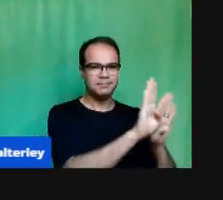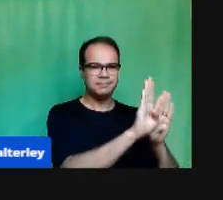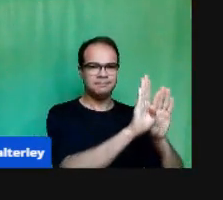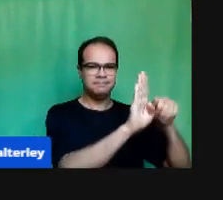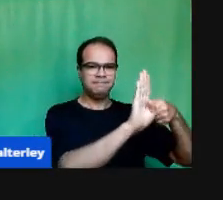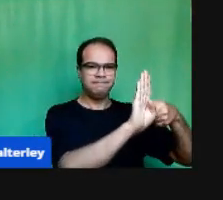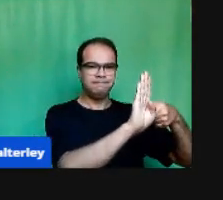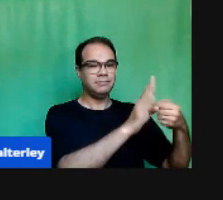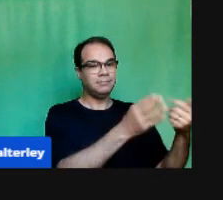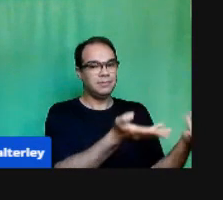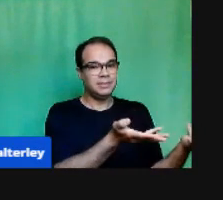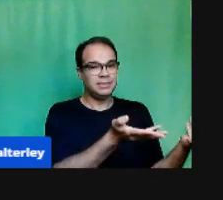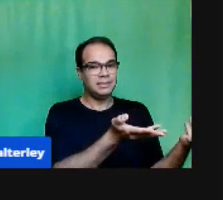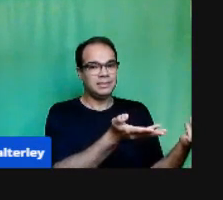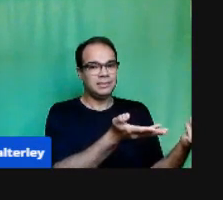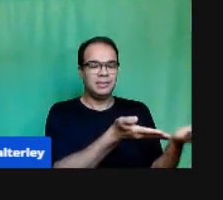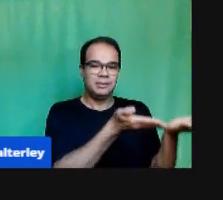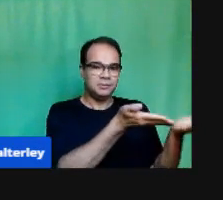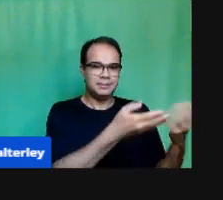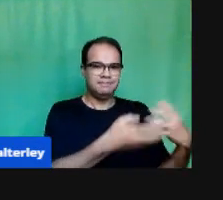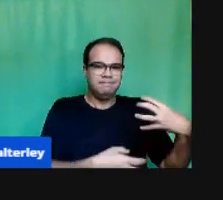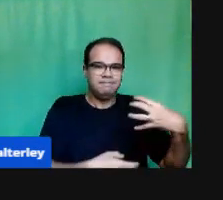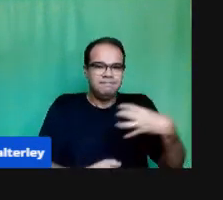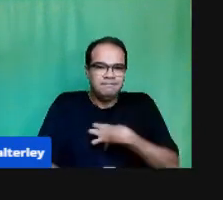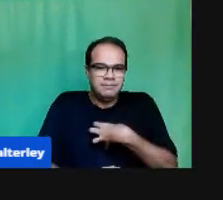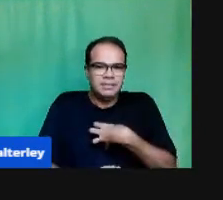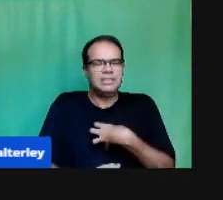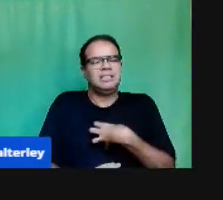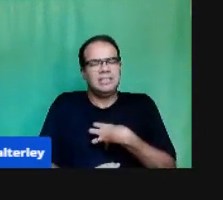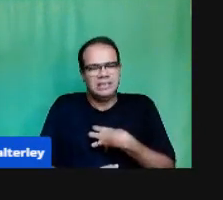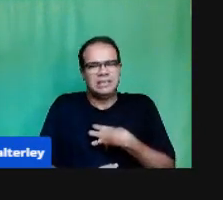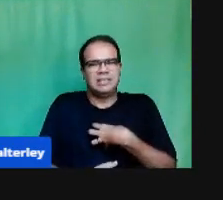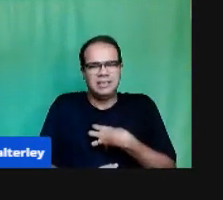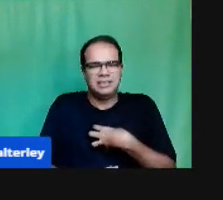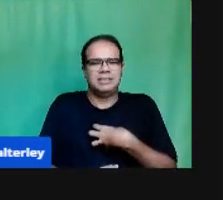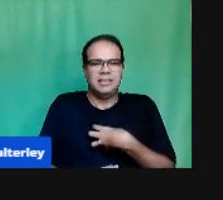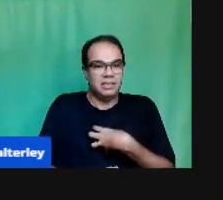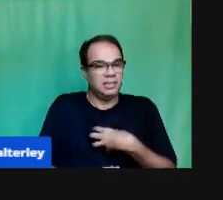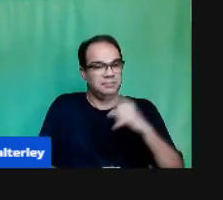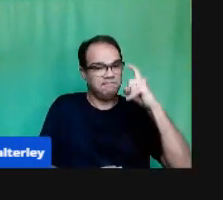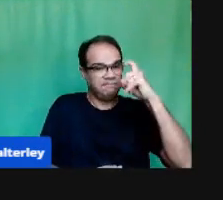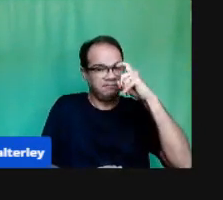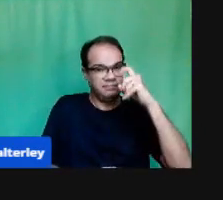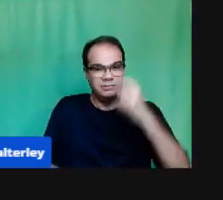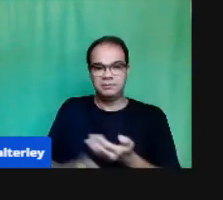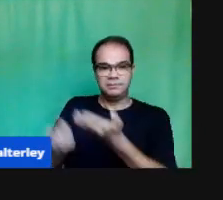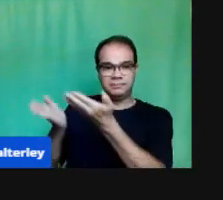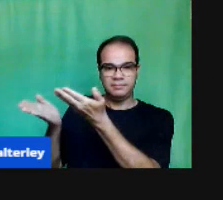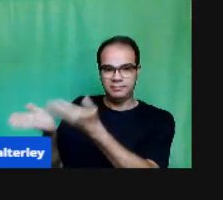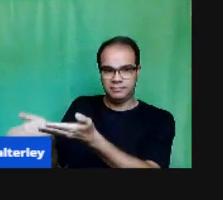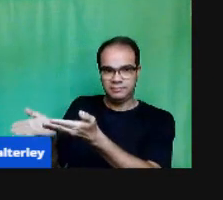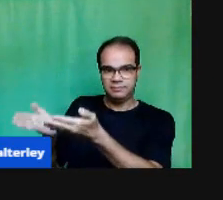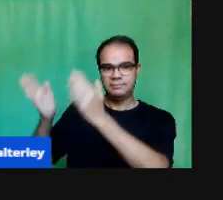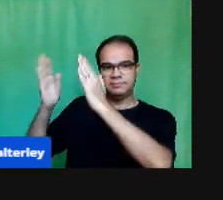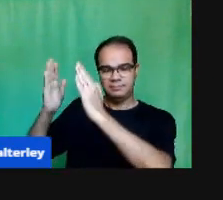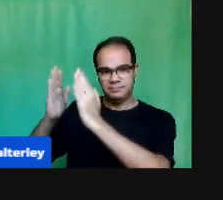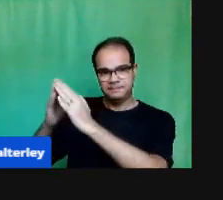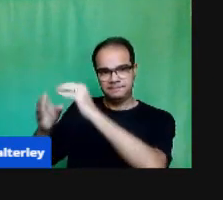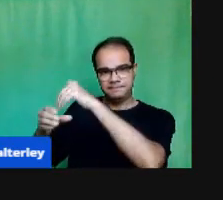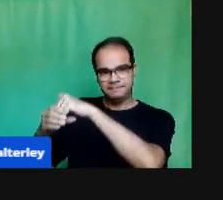Quanto para os alunos Para a família lá E também devemos atentar Ao fato de que ocorreu